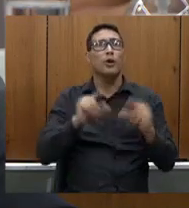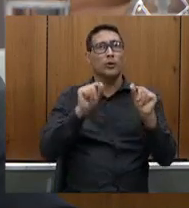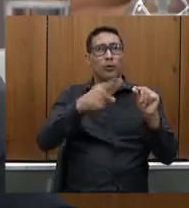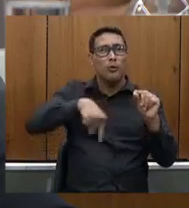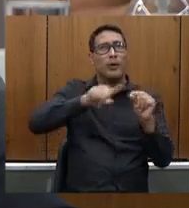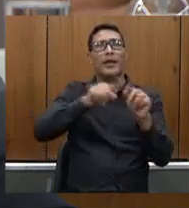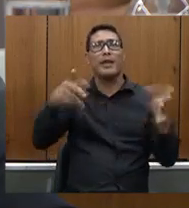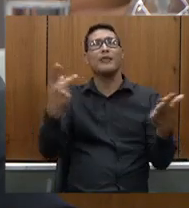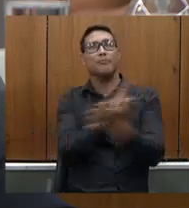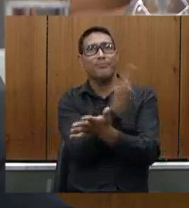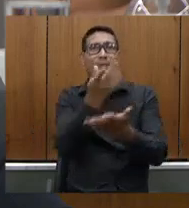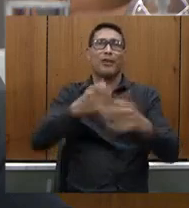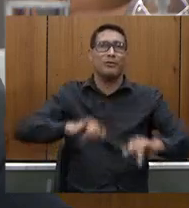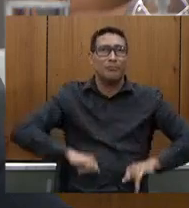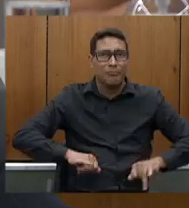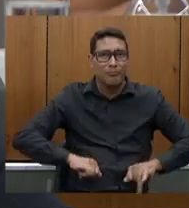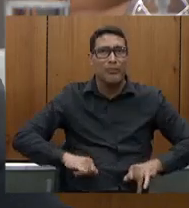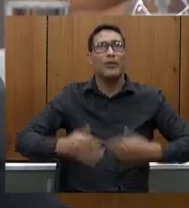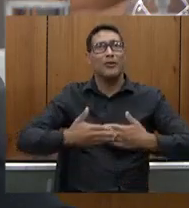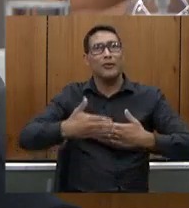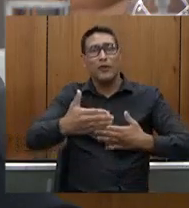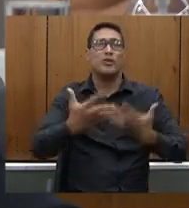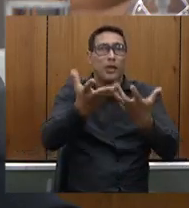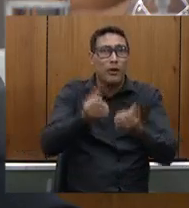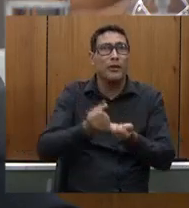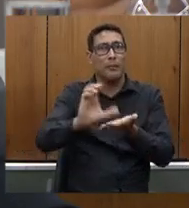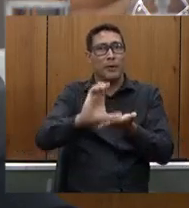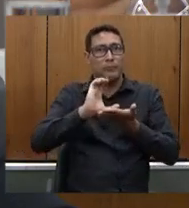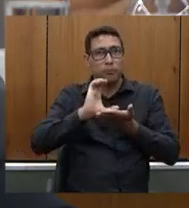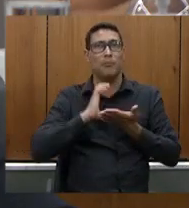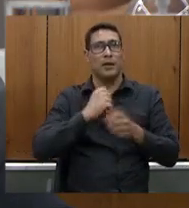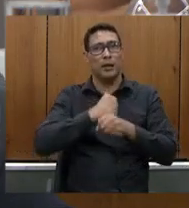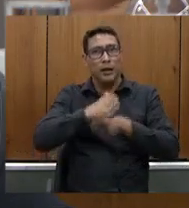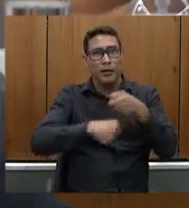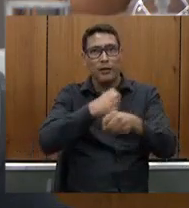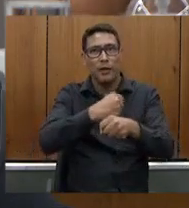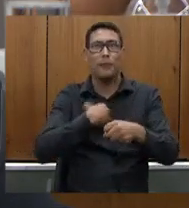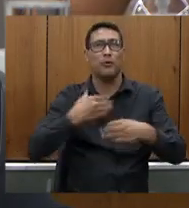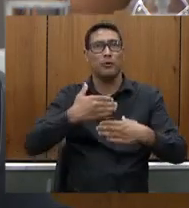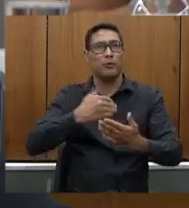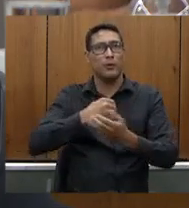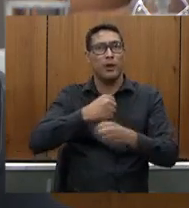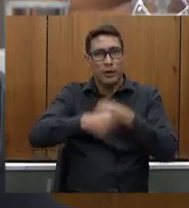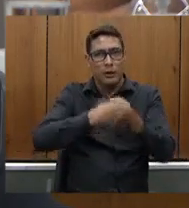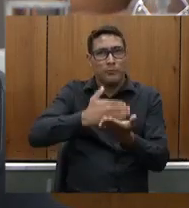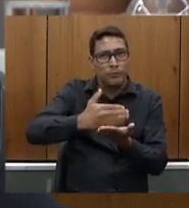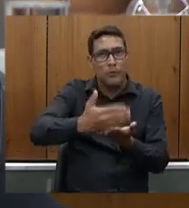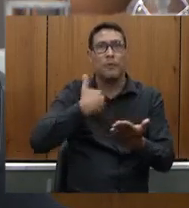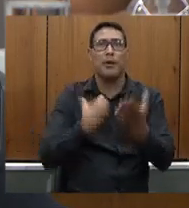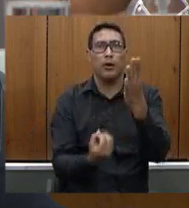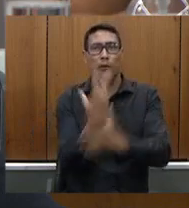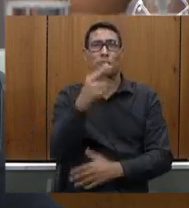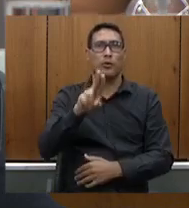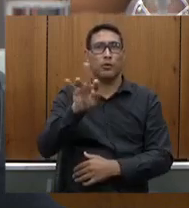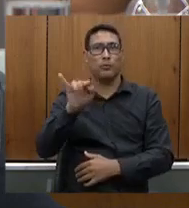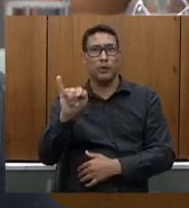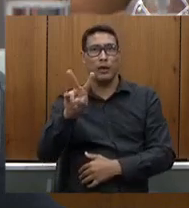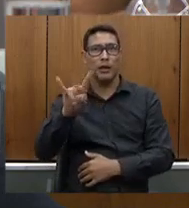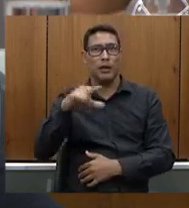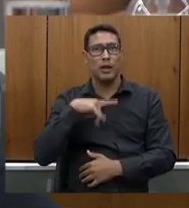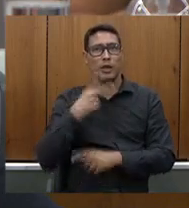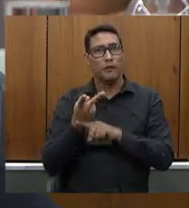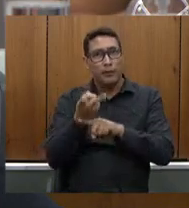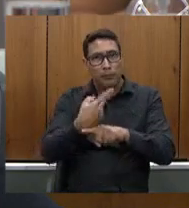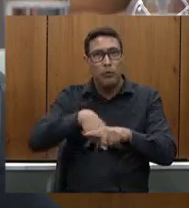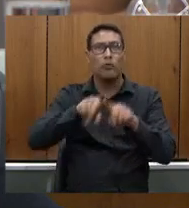sofreram muito por não poder receber emenda nesse ano e a partir do ano que vem com o compromisso da reabertura da UTI nós vamos buscar a